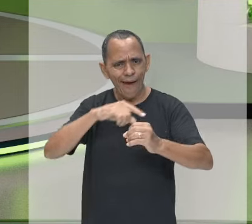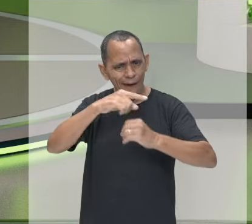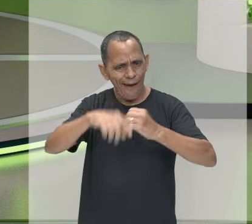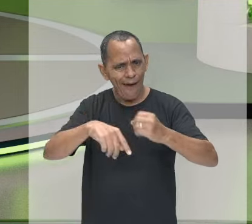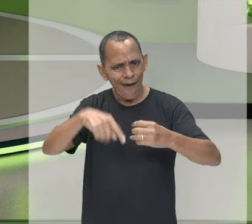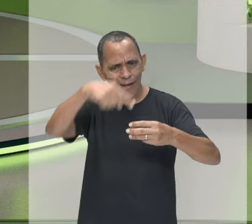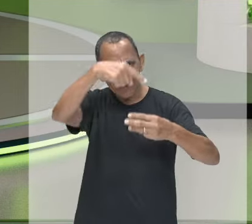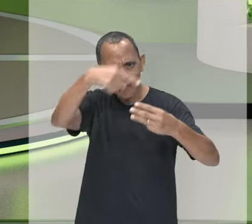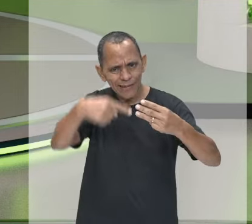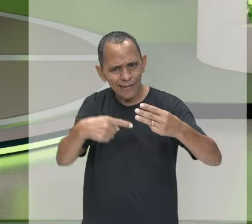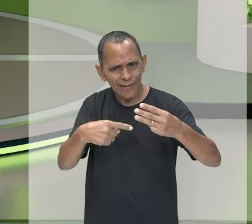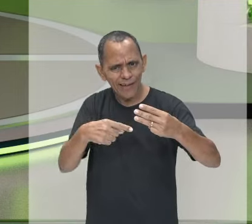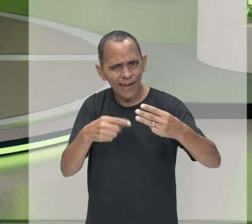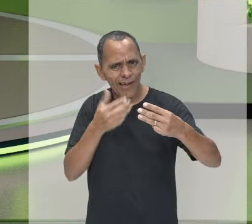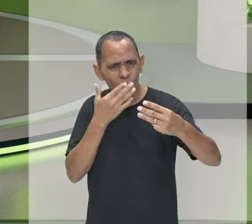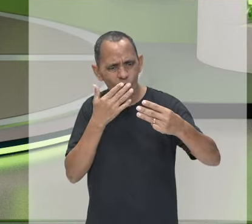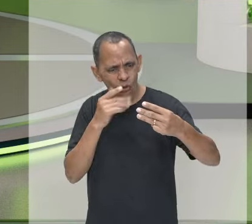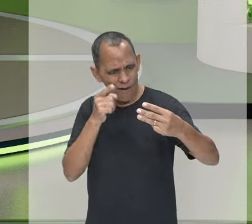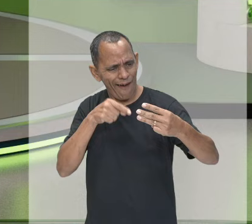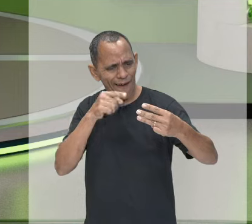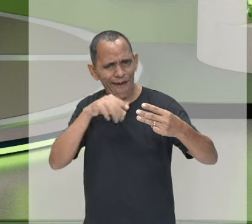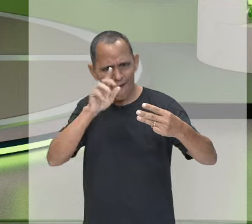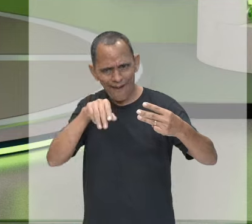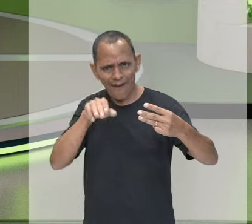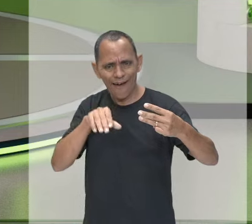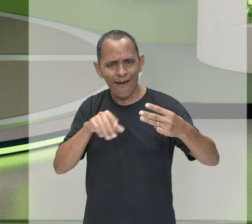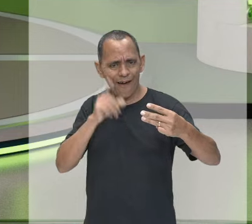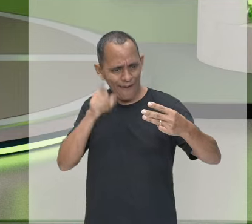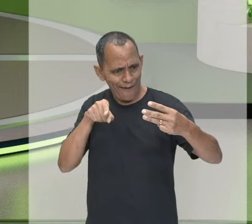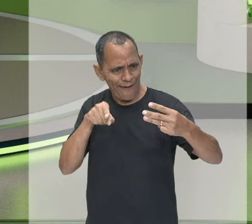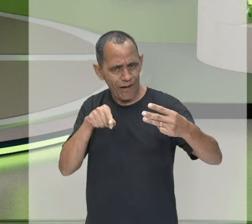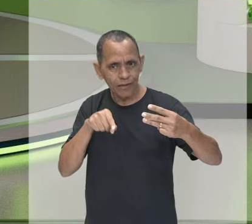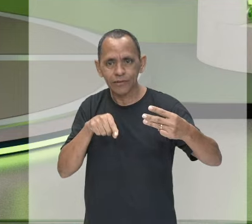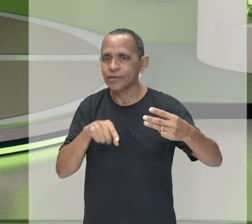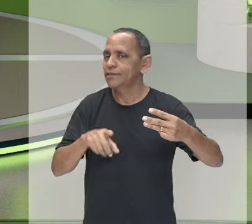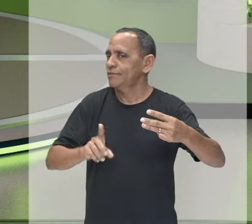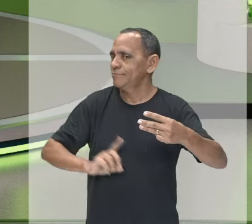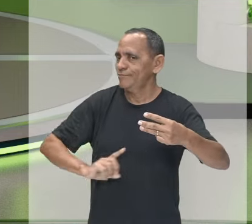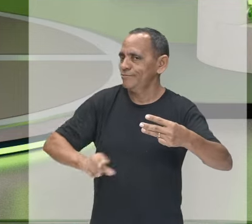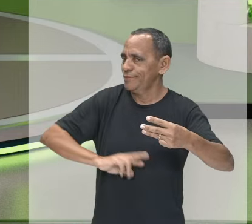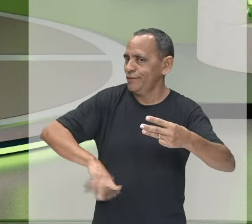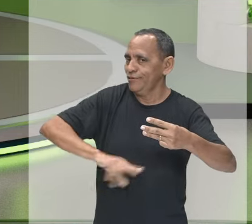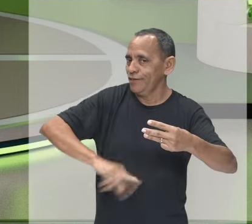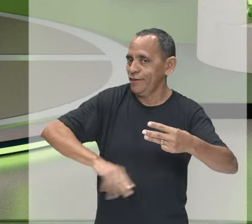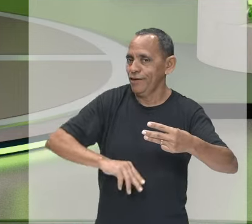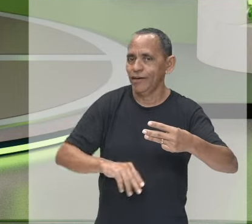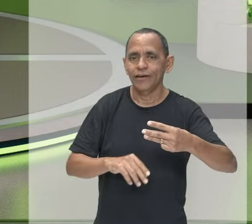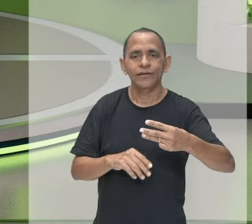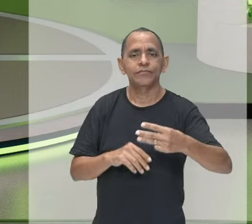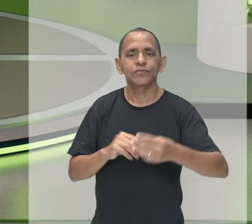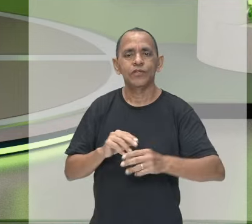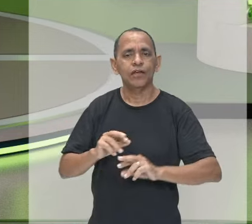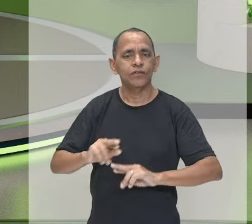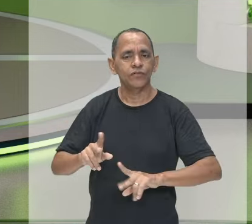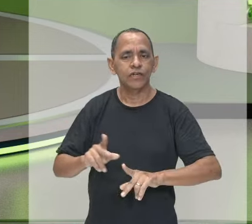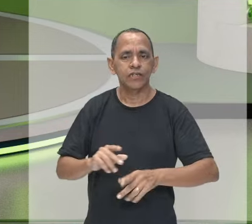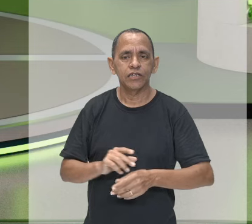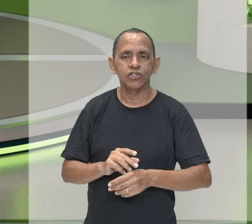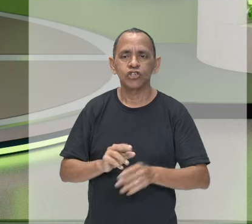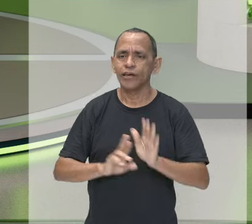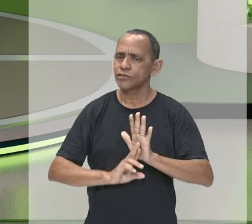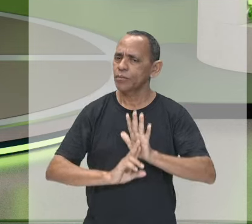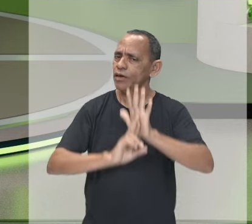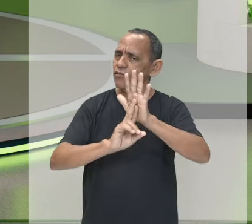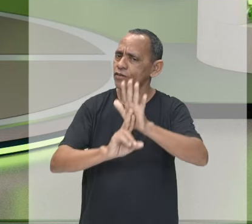para você fixar, claro que isso aí é uma convenção que nós colocamos aqui, mas isso não quer dizer que eles têm essas cores, tá bom?